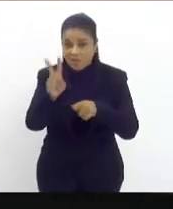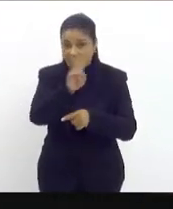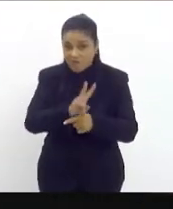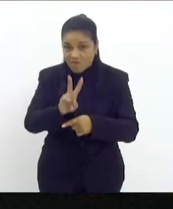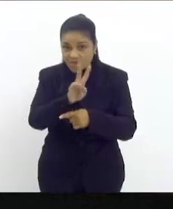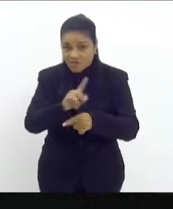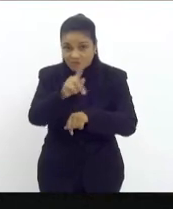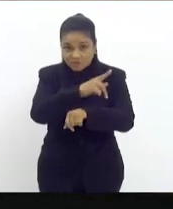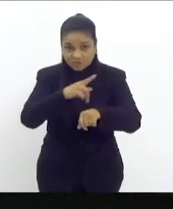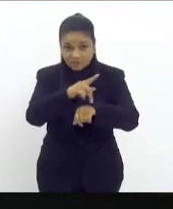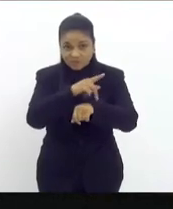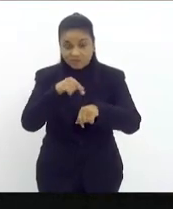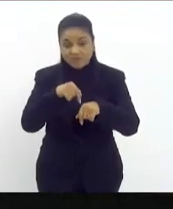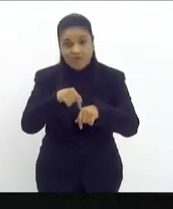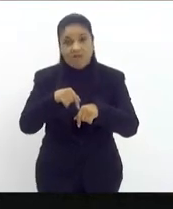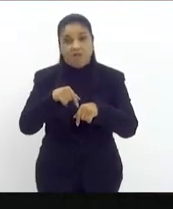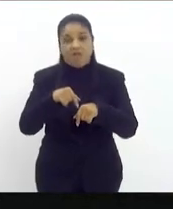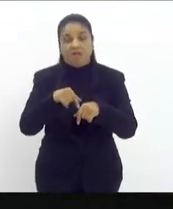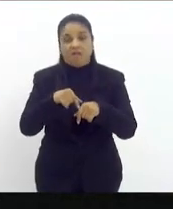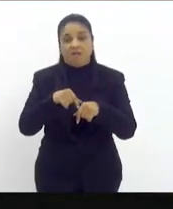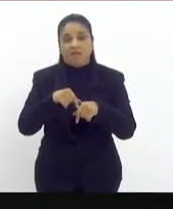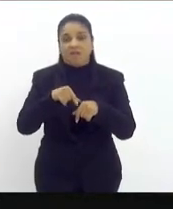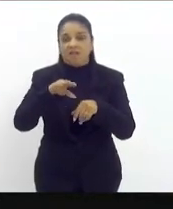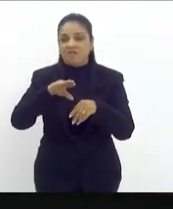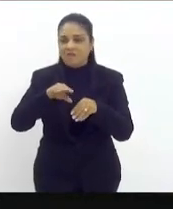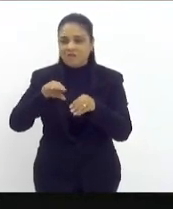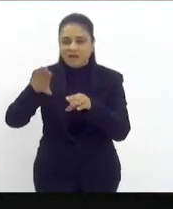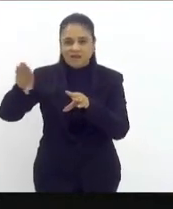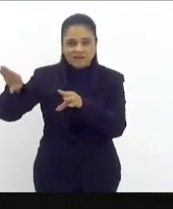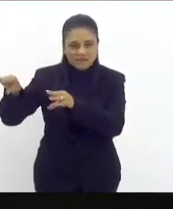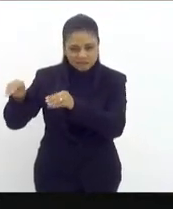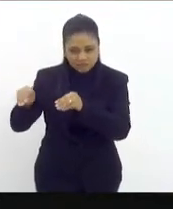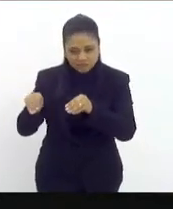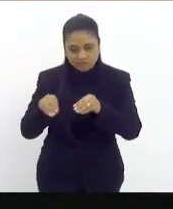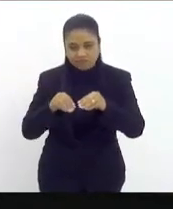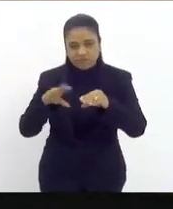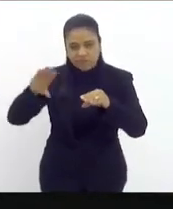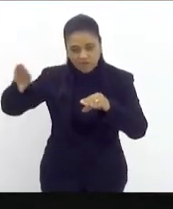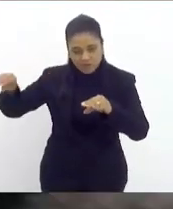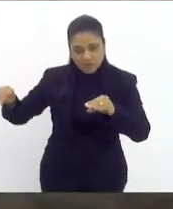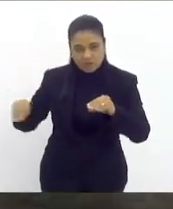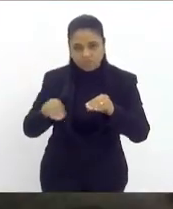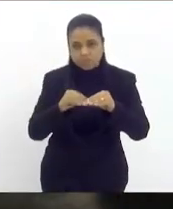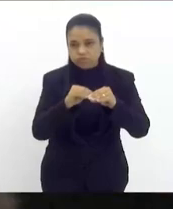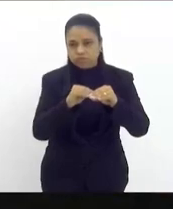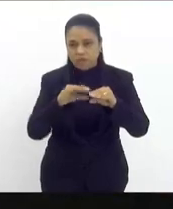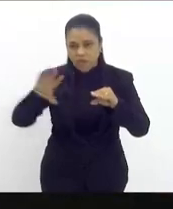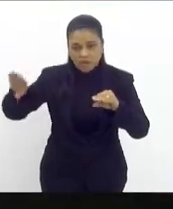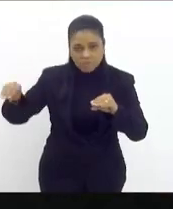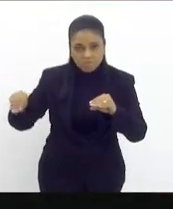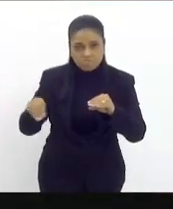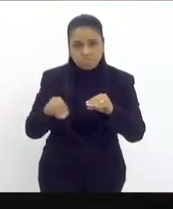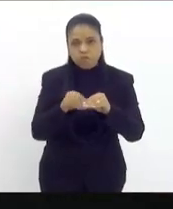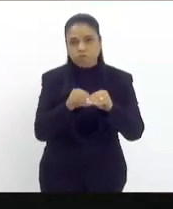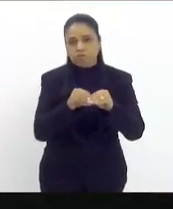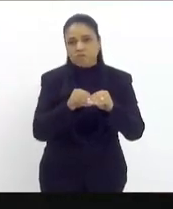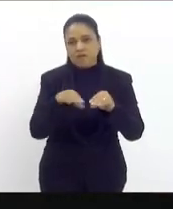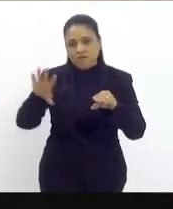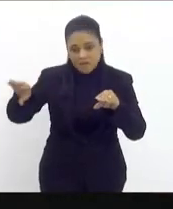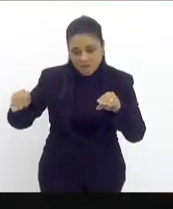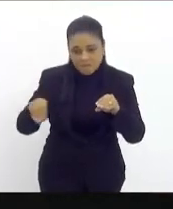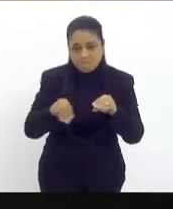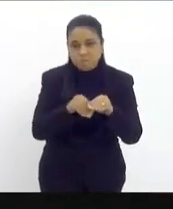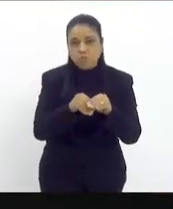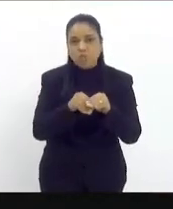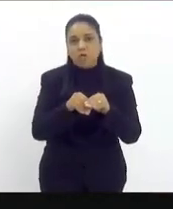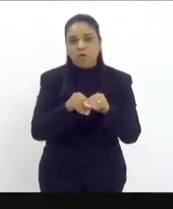principais migrantes aqui 80% dos migrantes que a gente recebe no estado do Rio são venezuelanos ontem mesmo